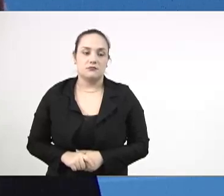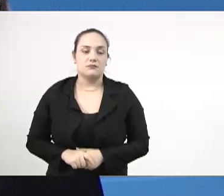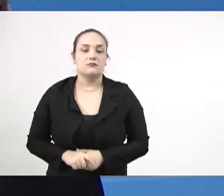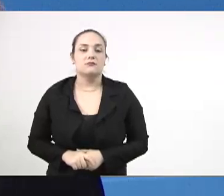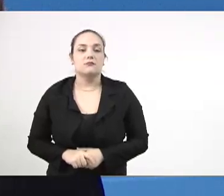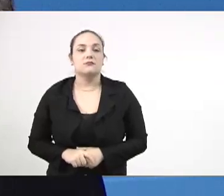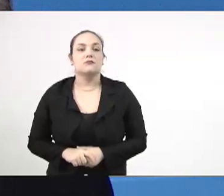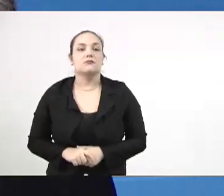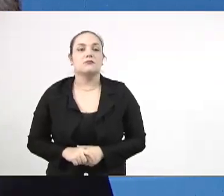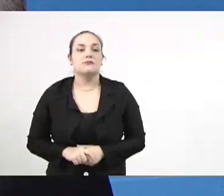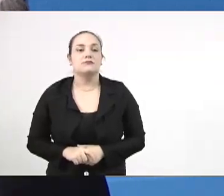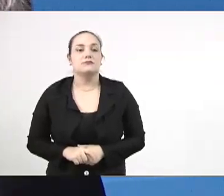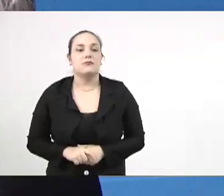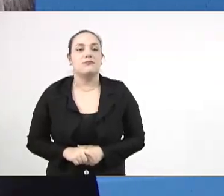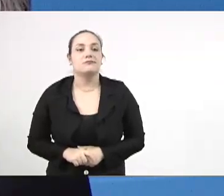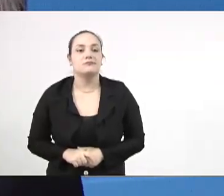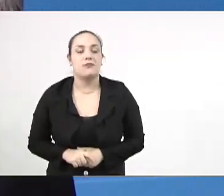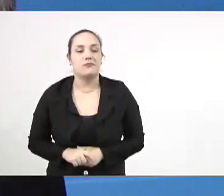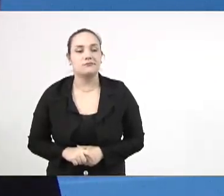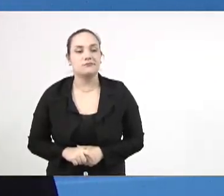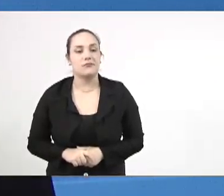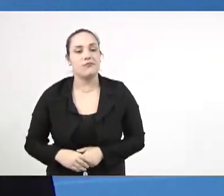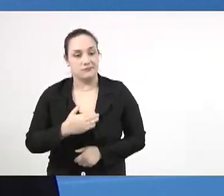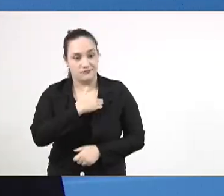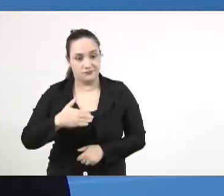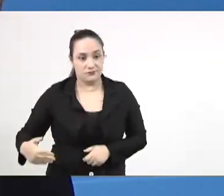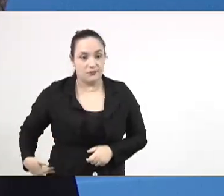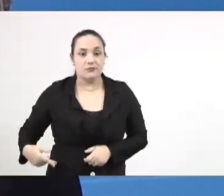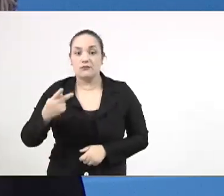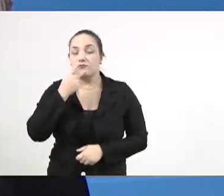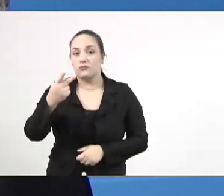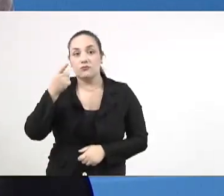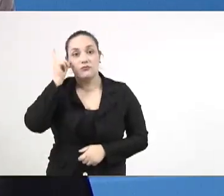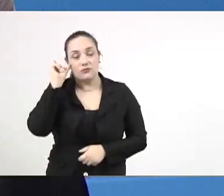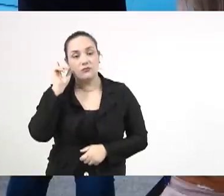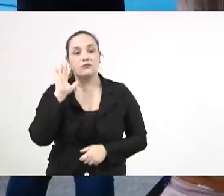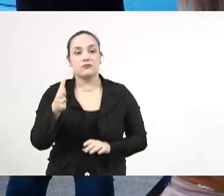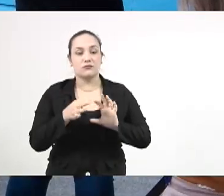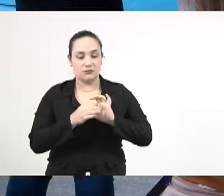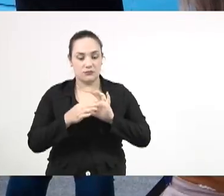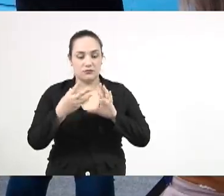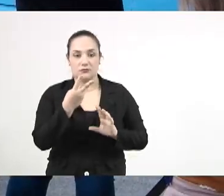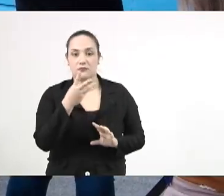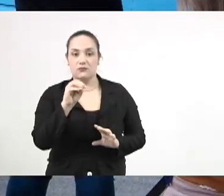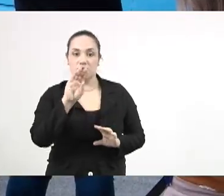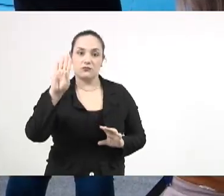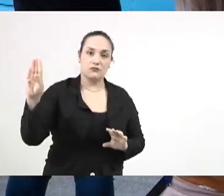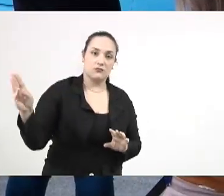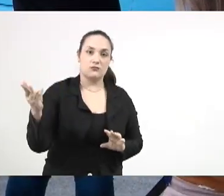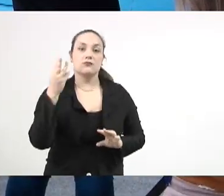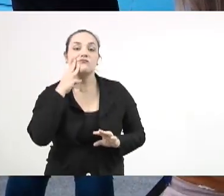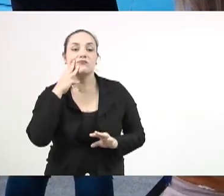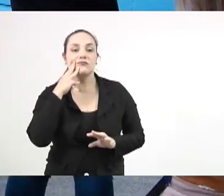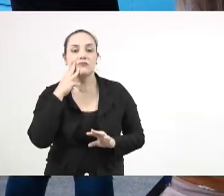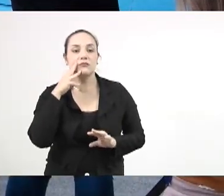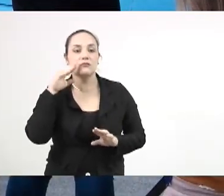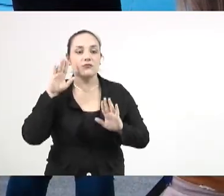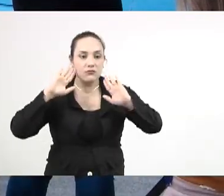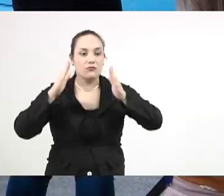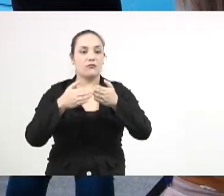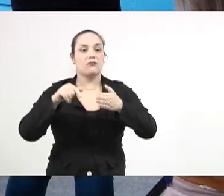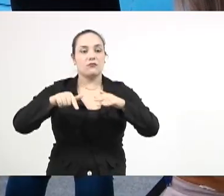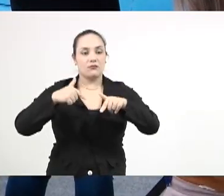30 milhões, governador disse ontem na reunião, que já liberou para esse trabalho. Então, assim,